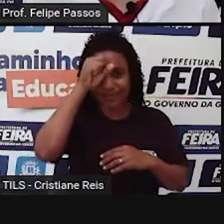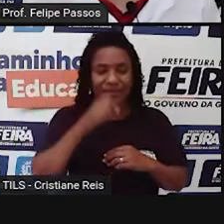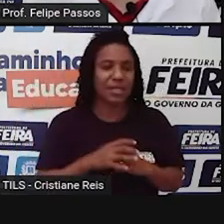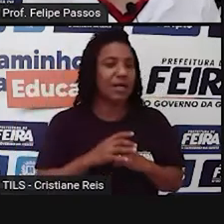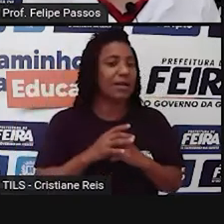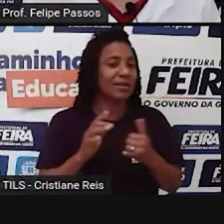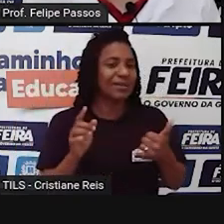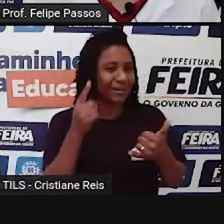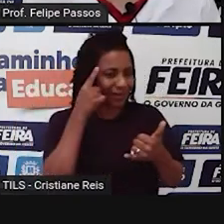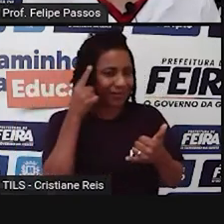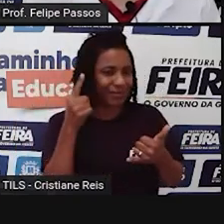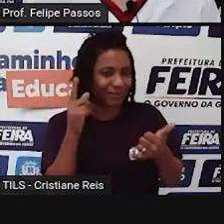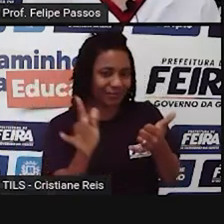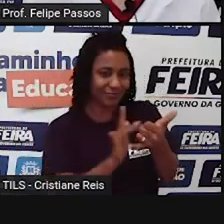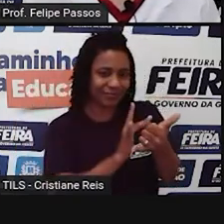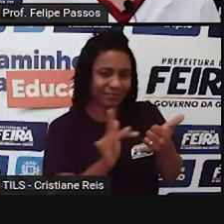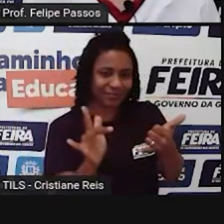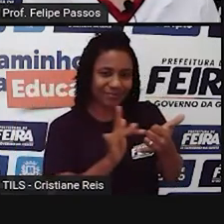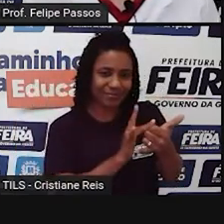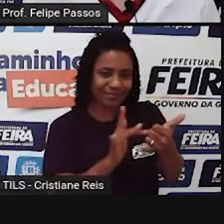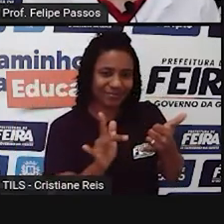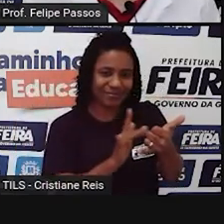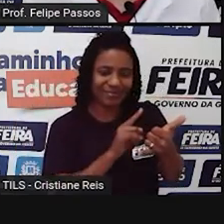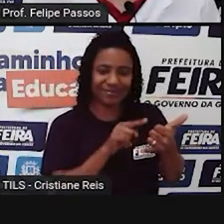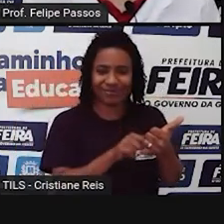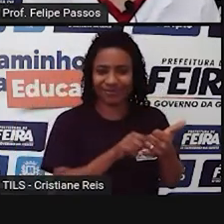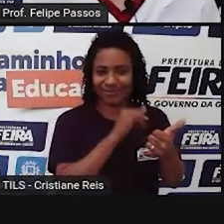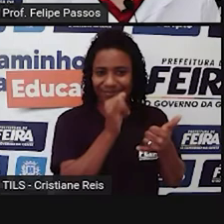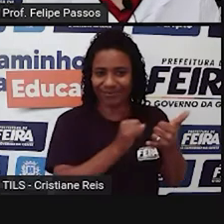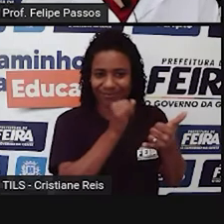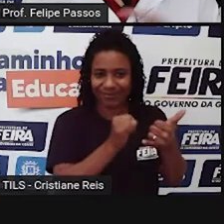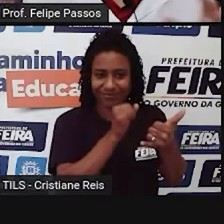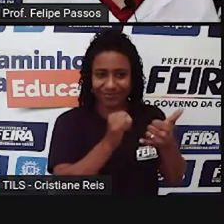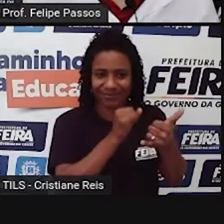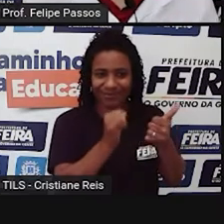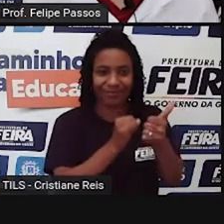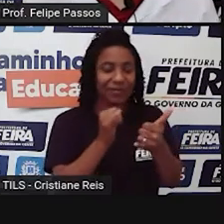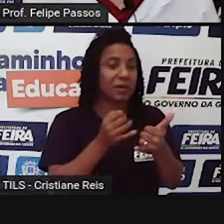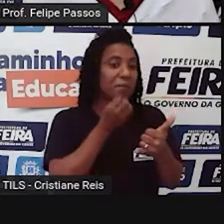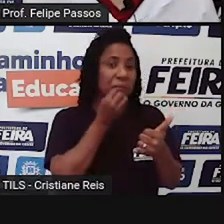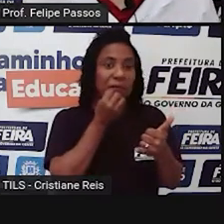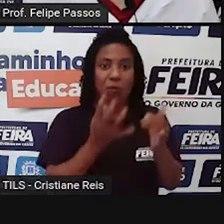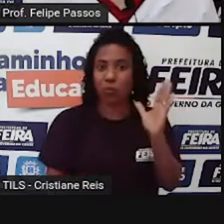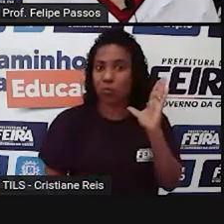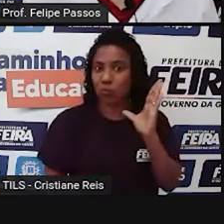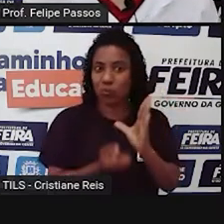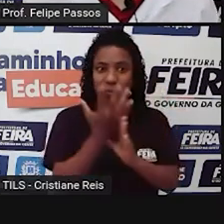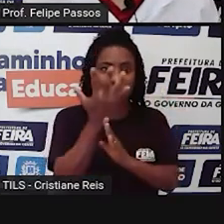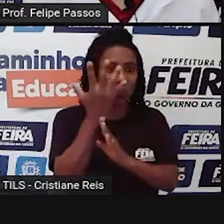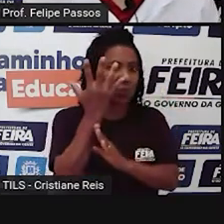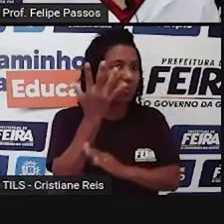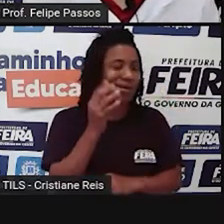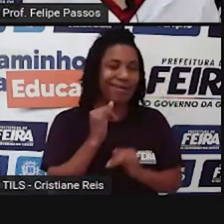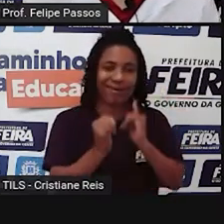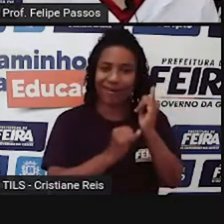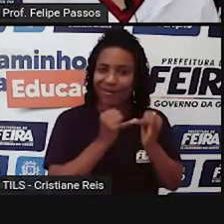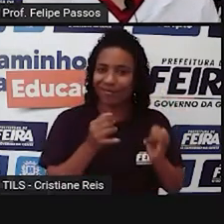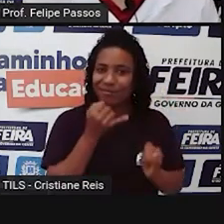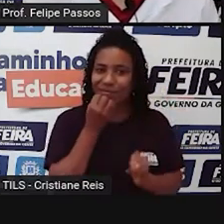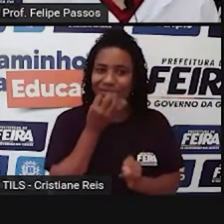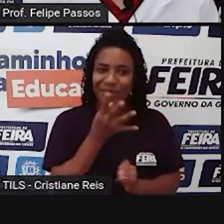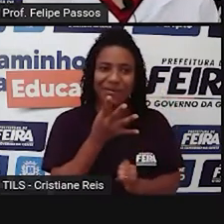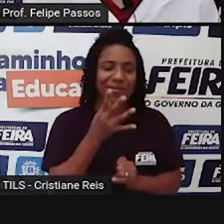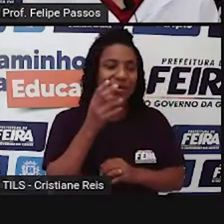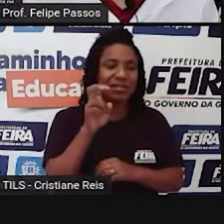smartphones, os celulares que também conectam à internet, nossa, foi de uma hora para outra, né? Em questão de cinco,